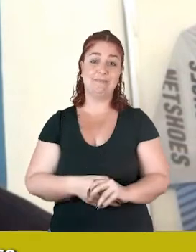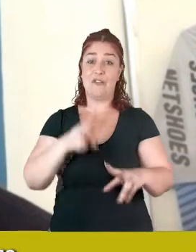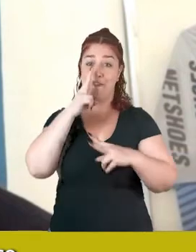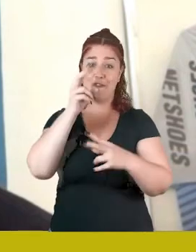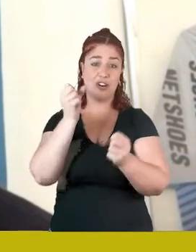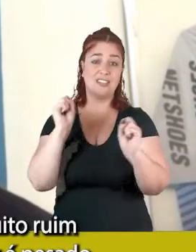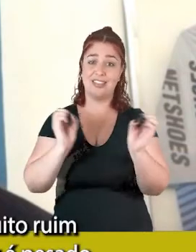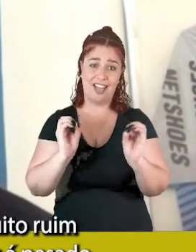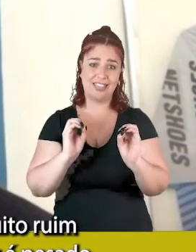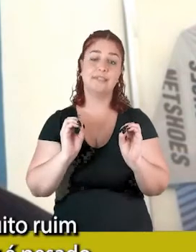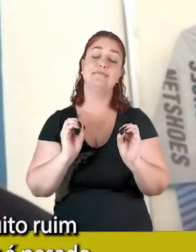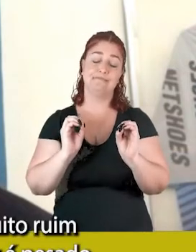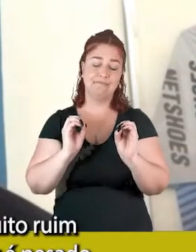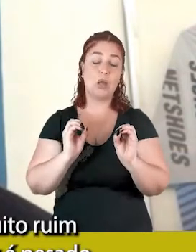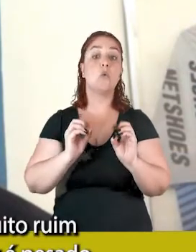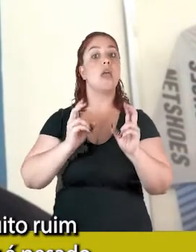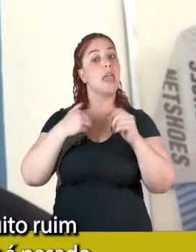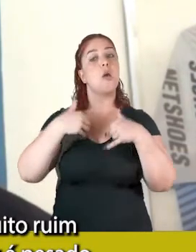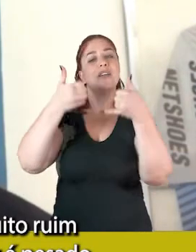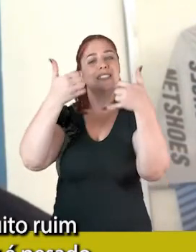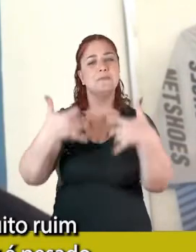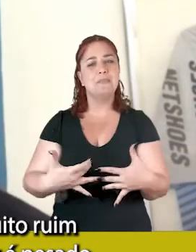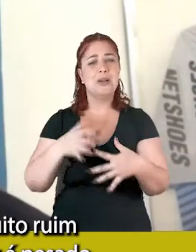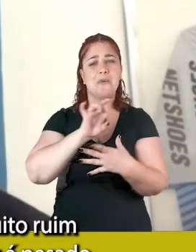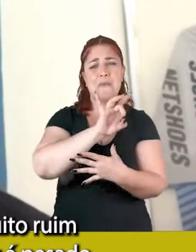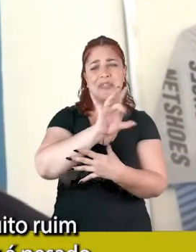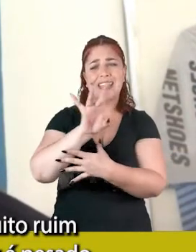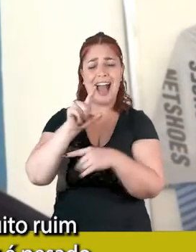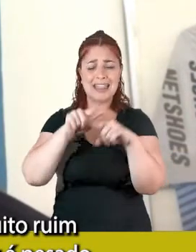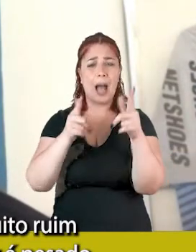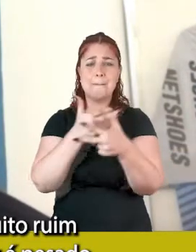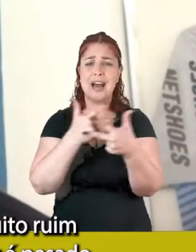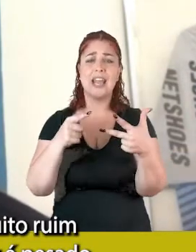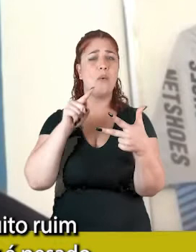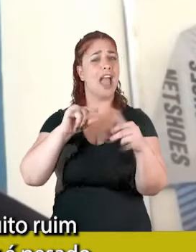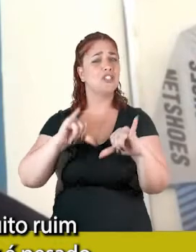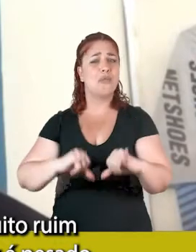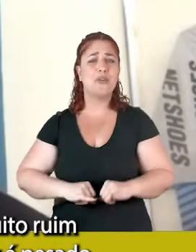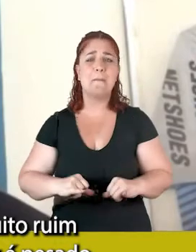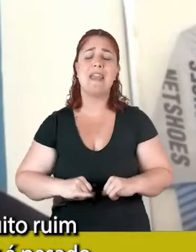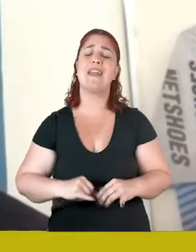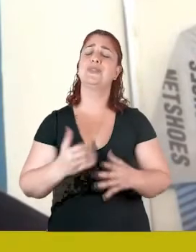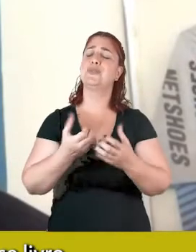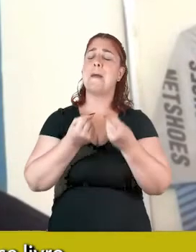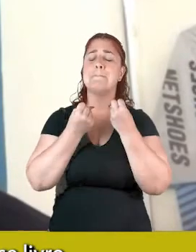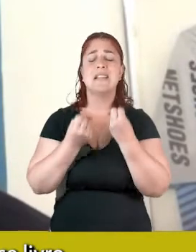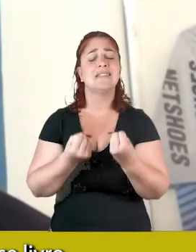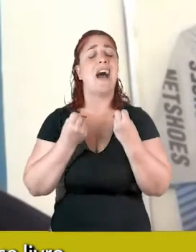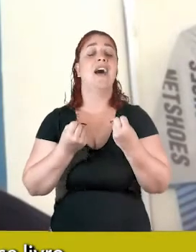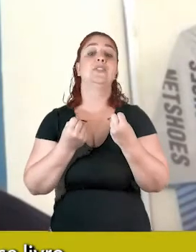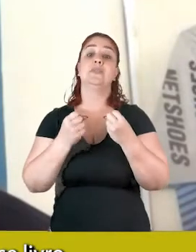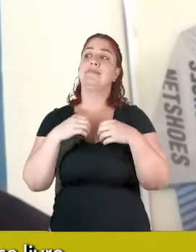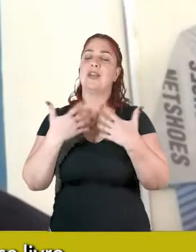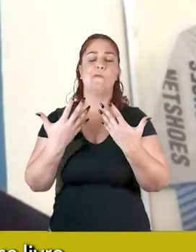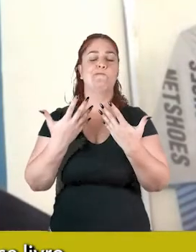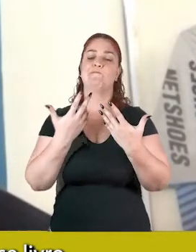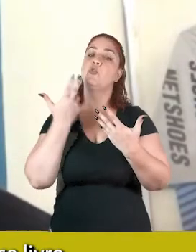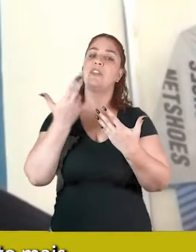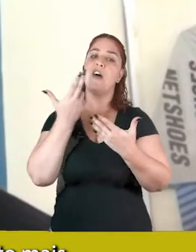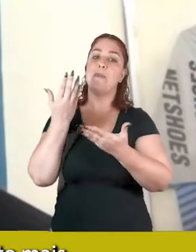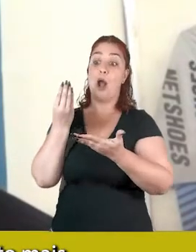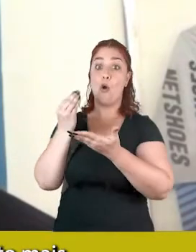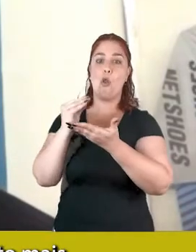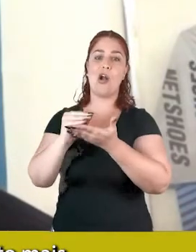explico cada aparelho, e é muito ruim, muito constrangedor, é pesado, então, não cabia nesse livro.